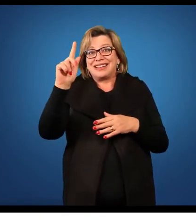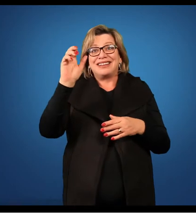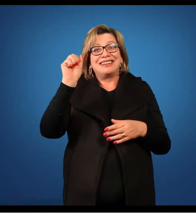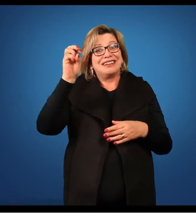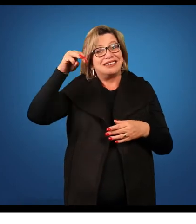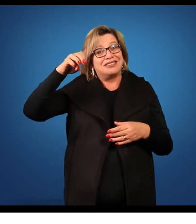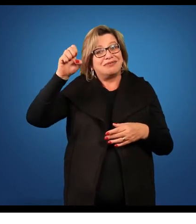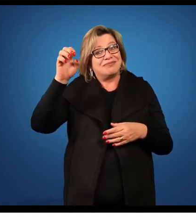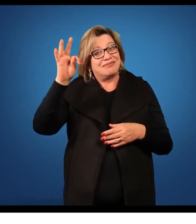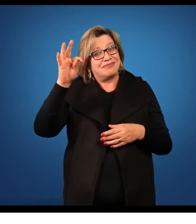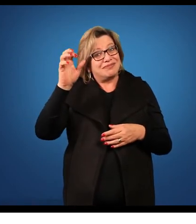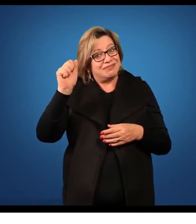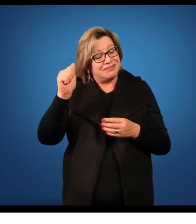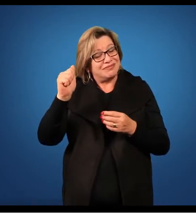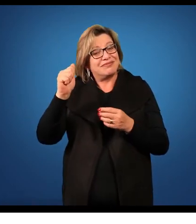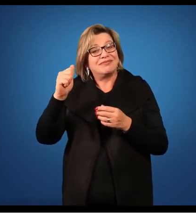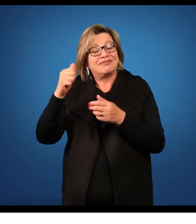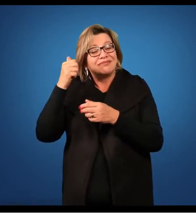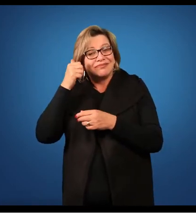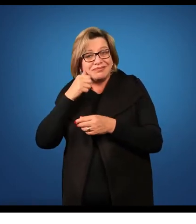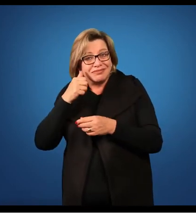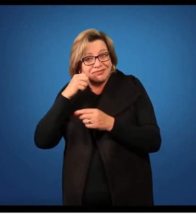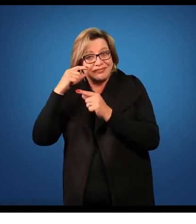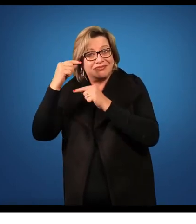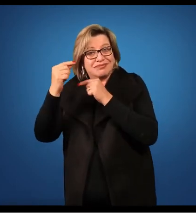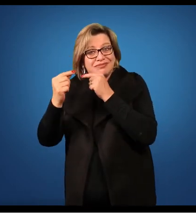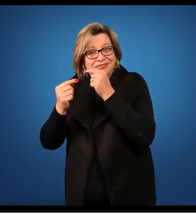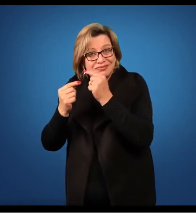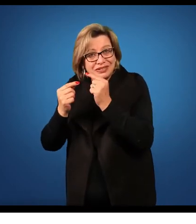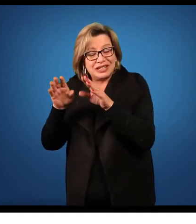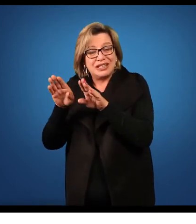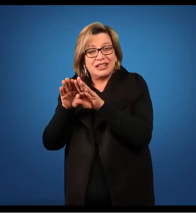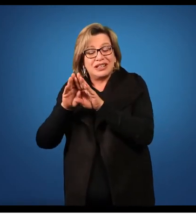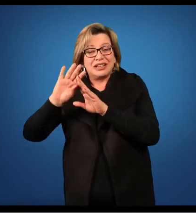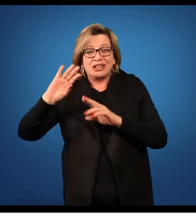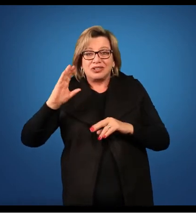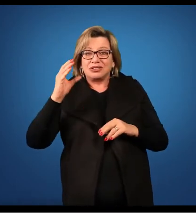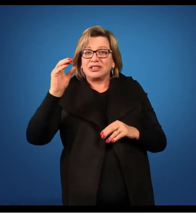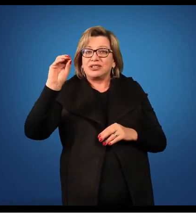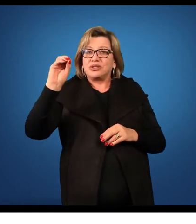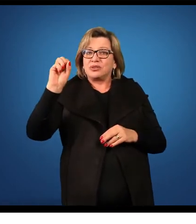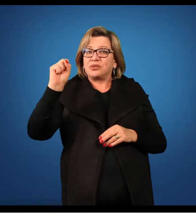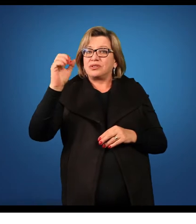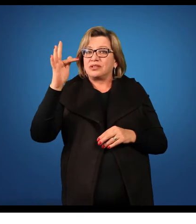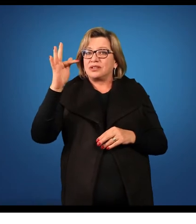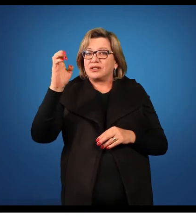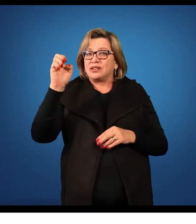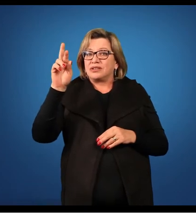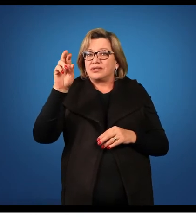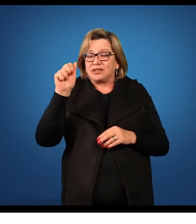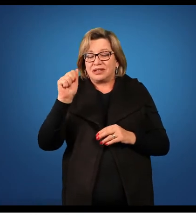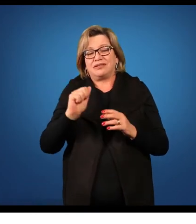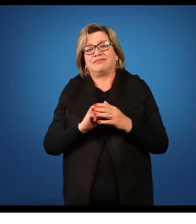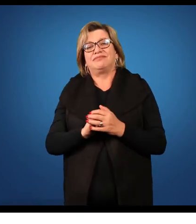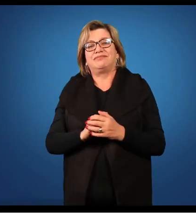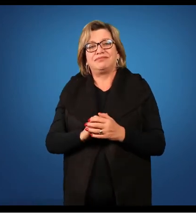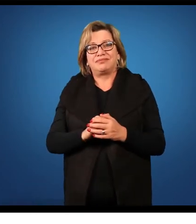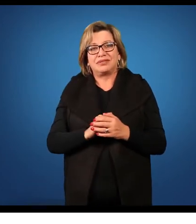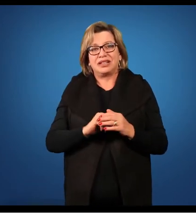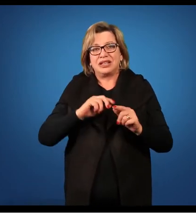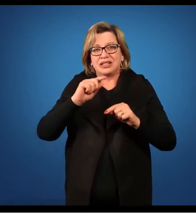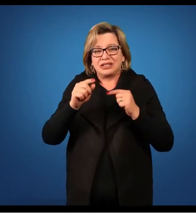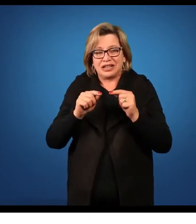feminino por sua vez irá produzir os gametas femininos dentre eles a osfera e a cela média já